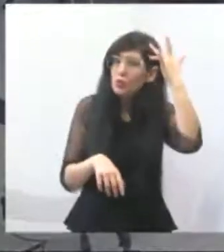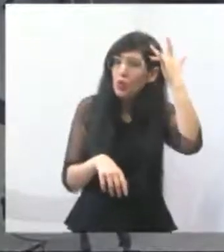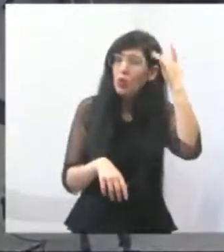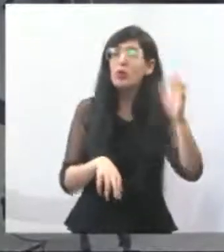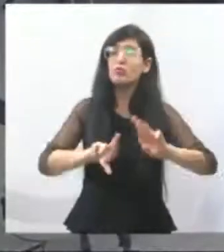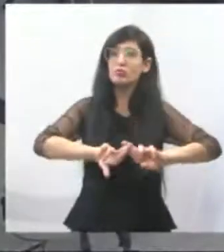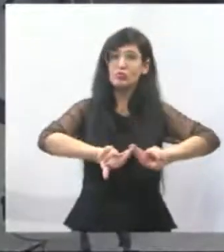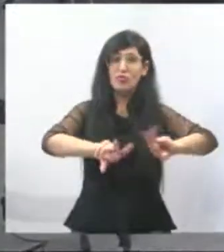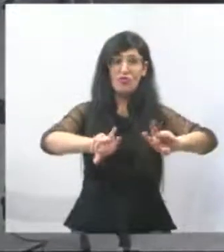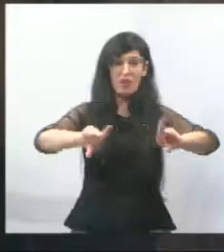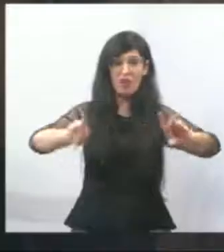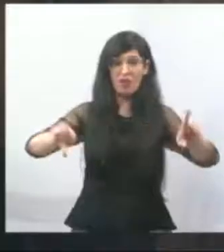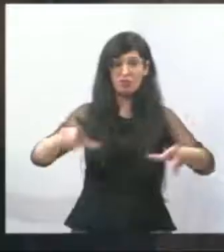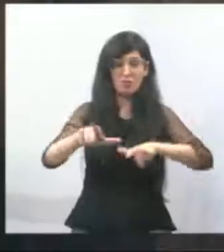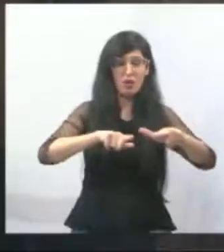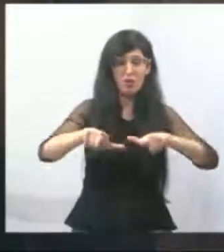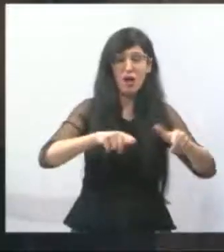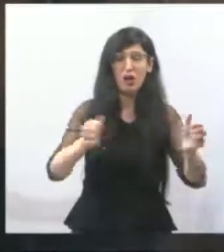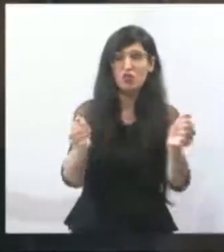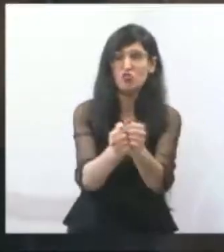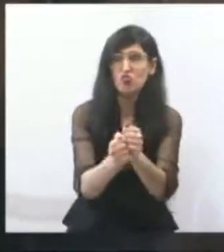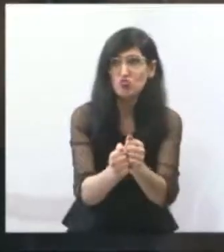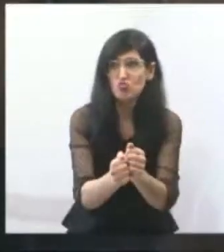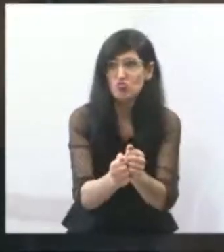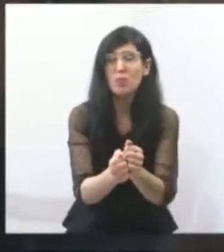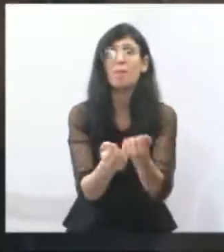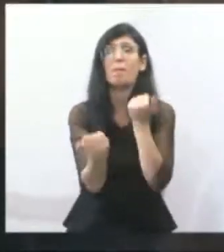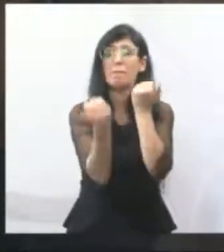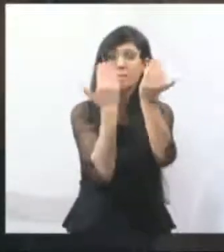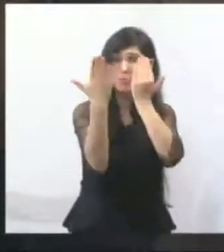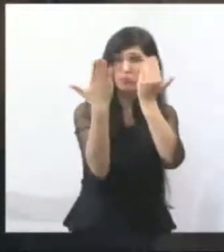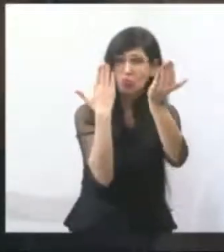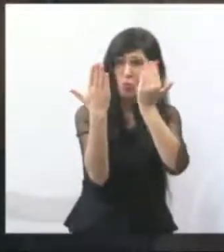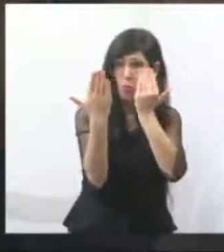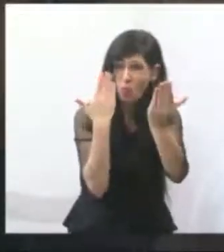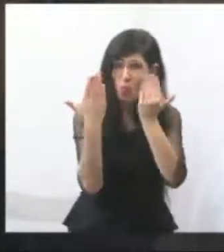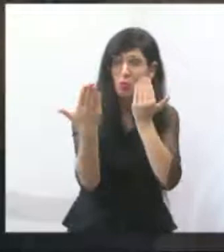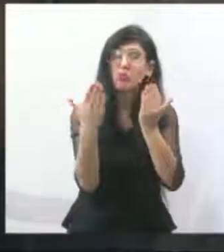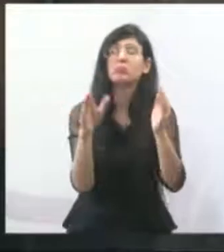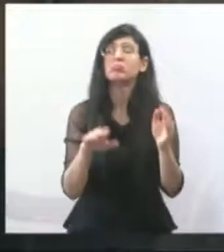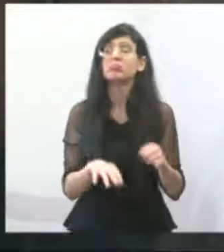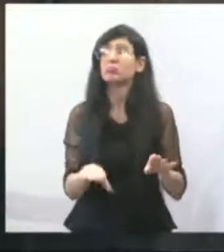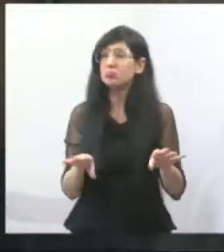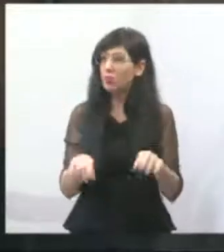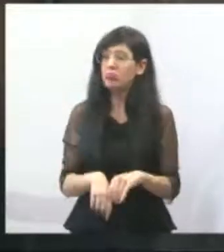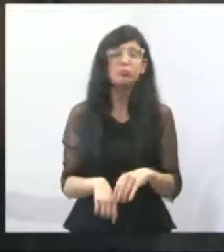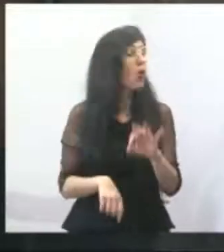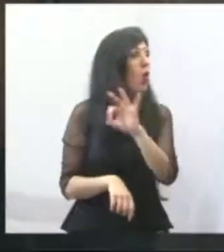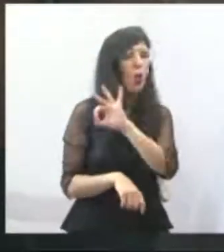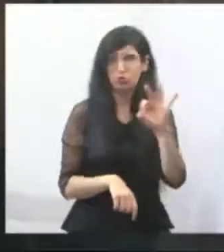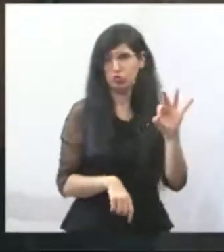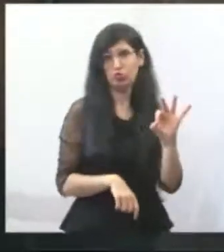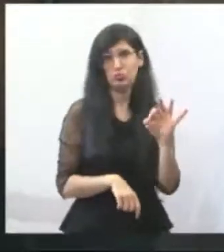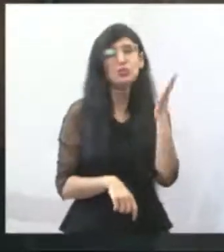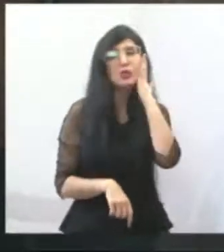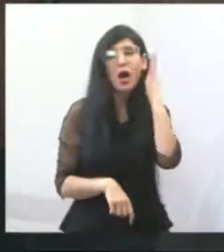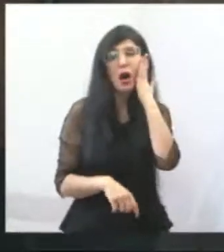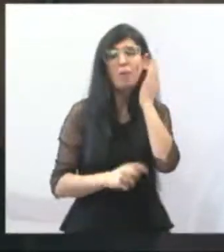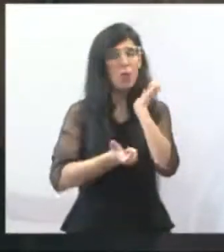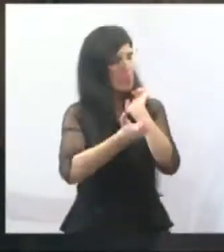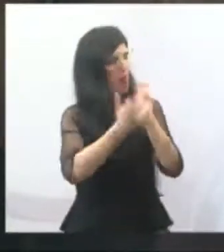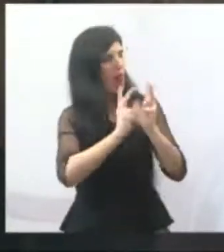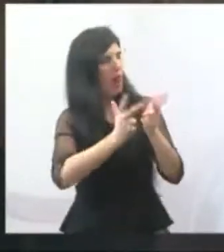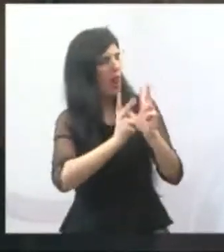psicólogos nessa hora, eles têm também uma forma de conversar com os familiares que ajuda muito.